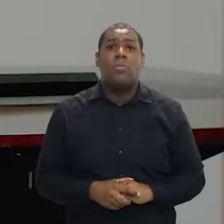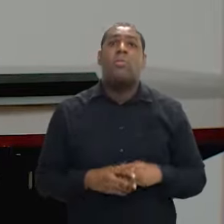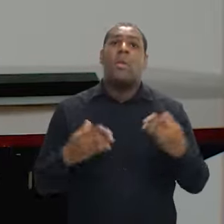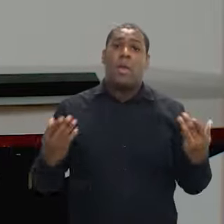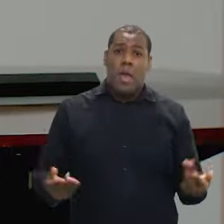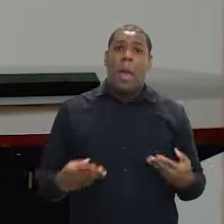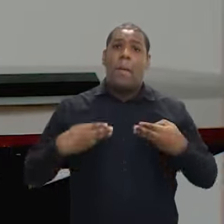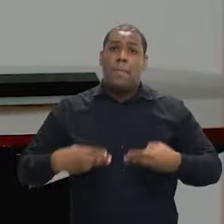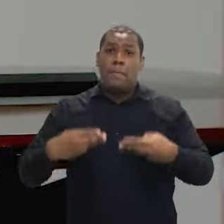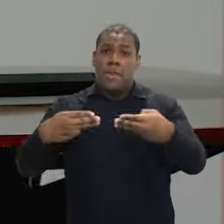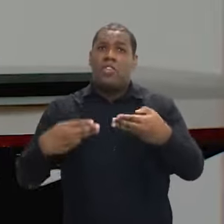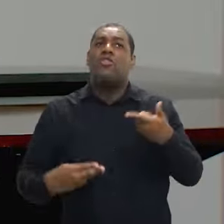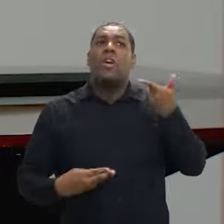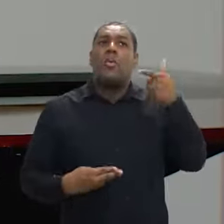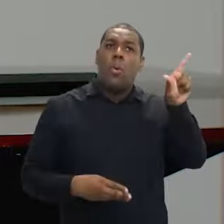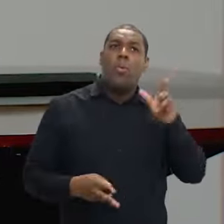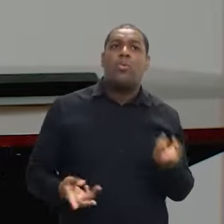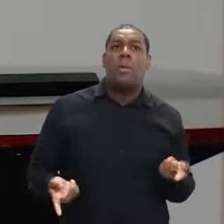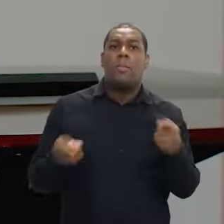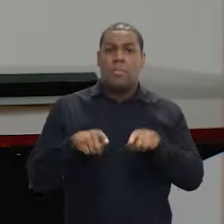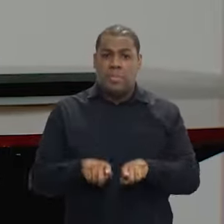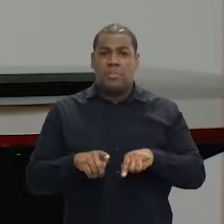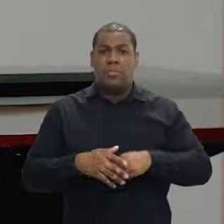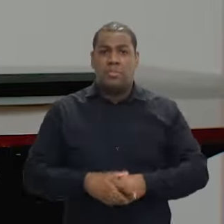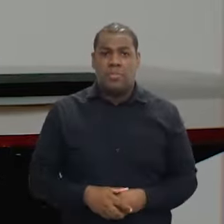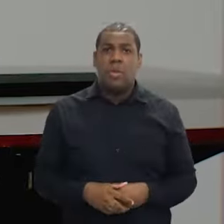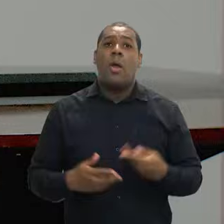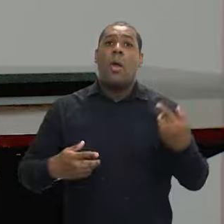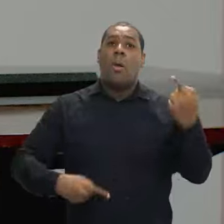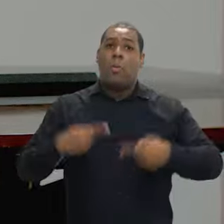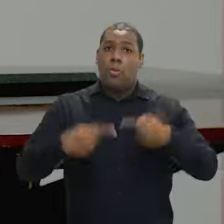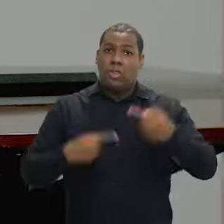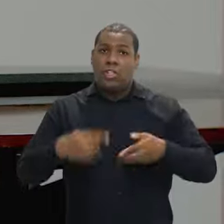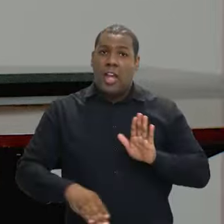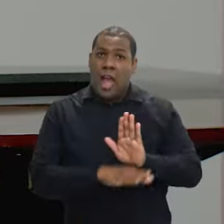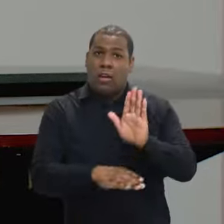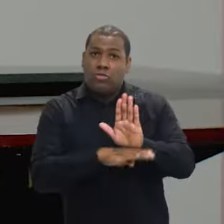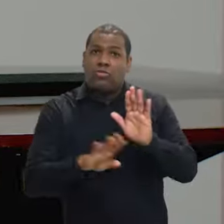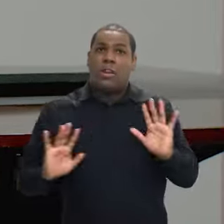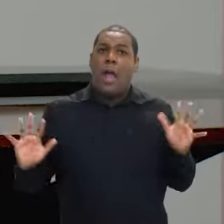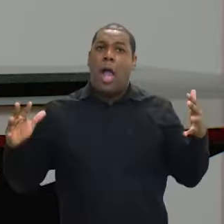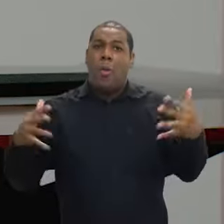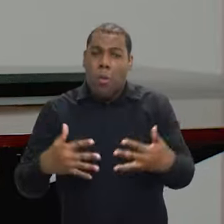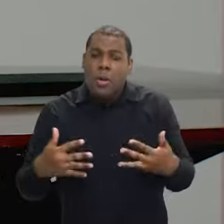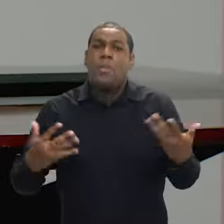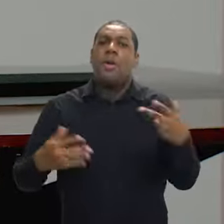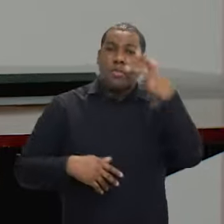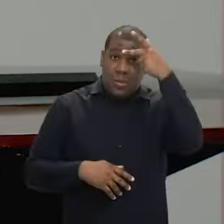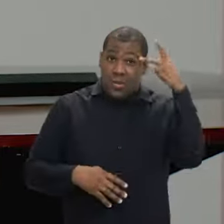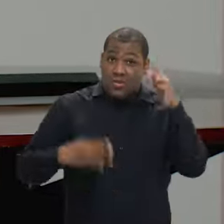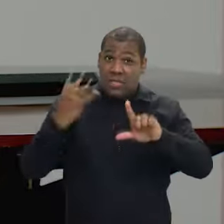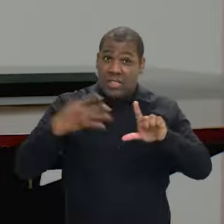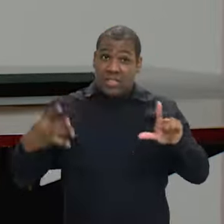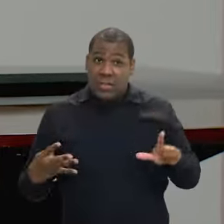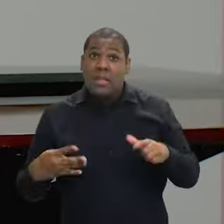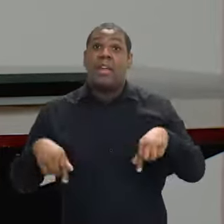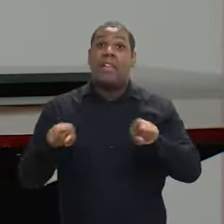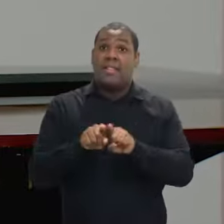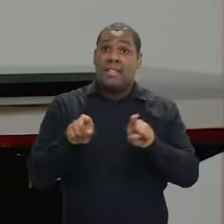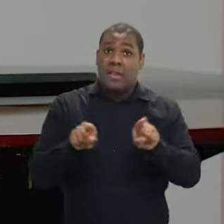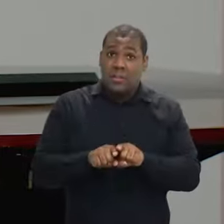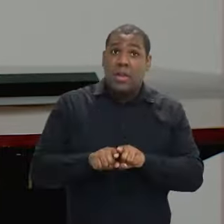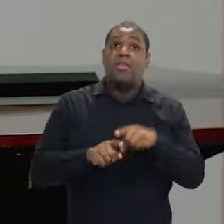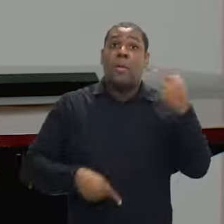intersetorial com outros ministérios, políticas de empregabilidade, políticas de acolhimento, políticas de